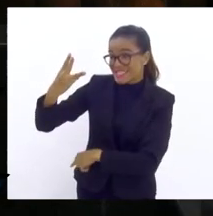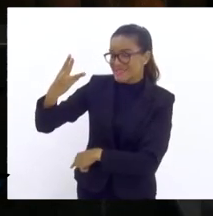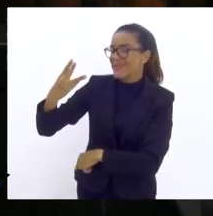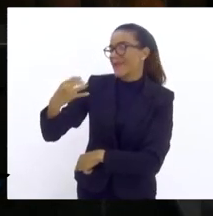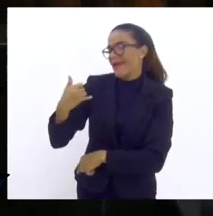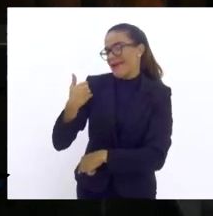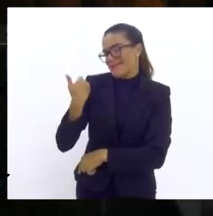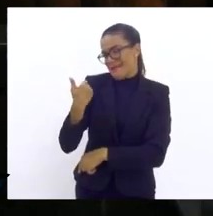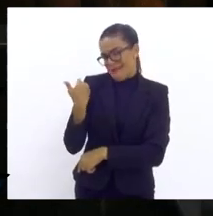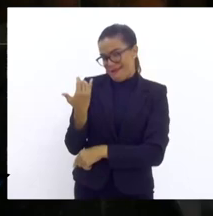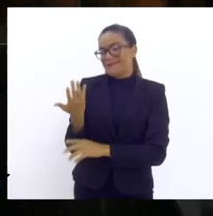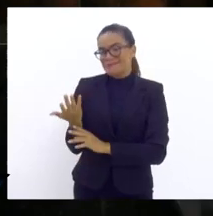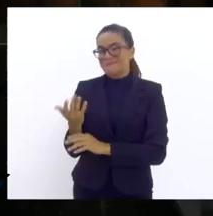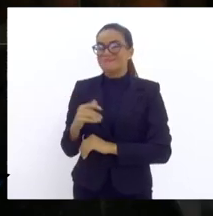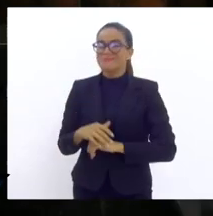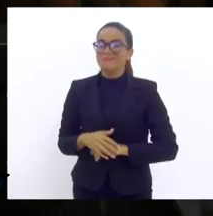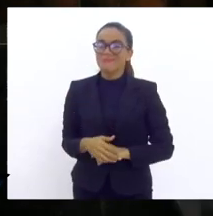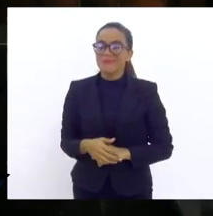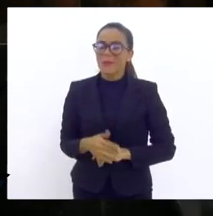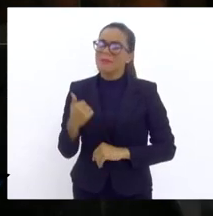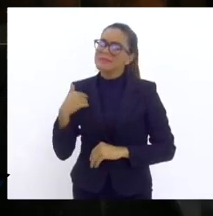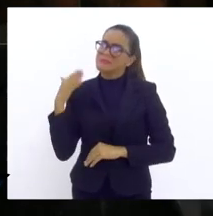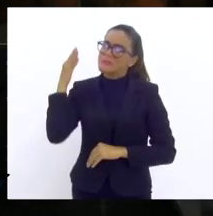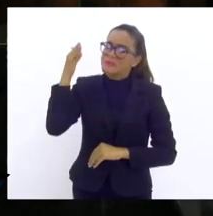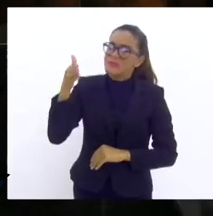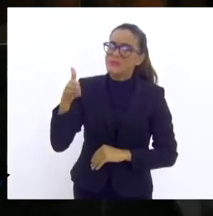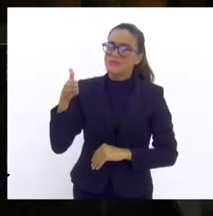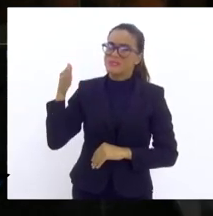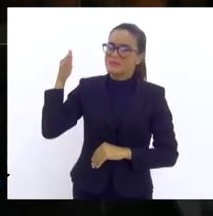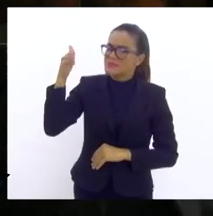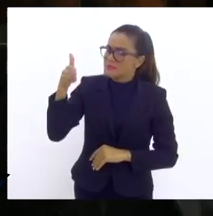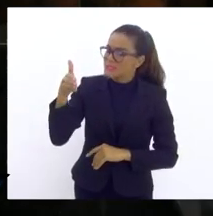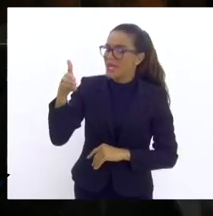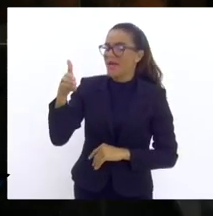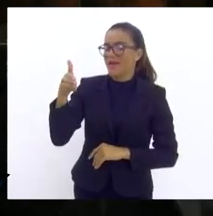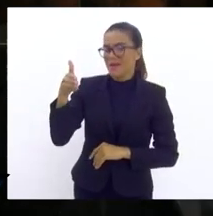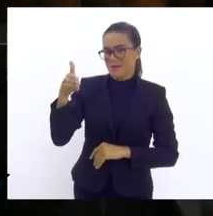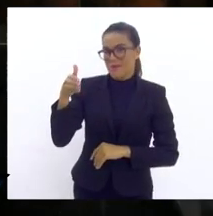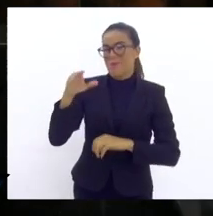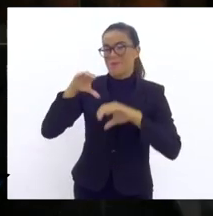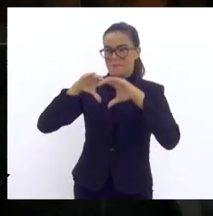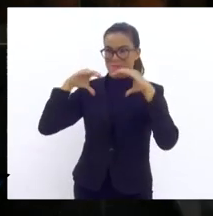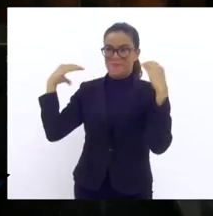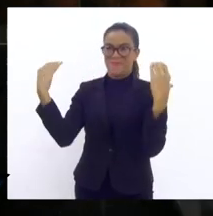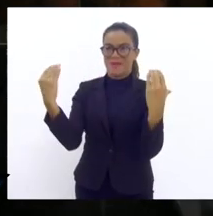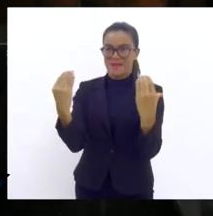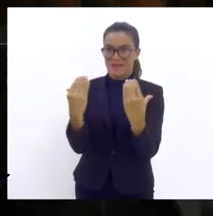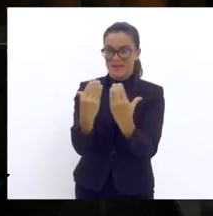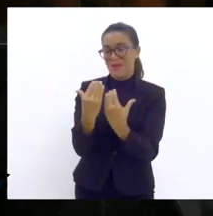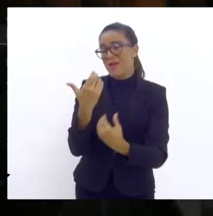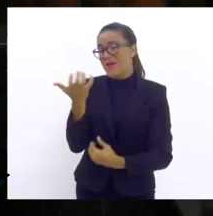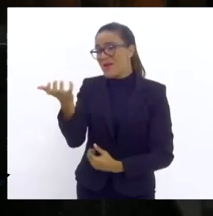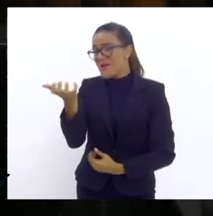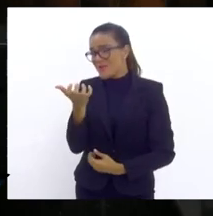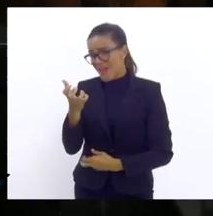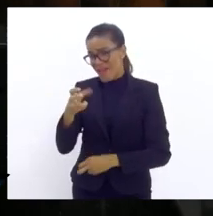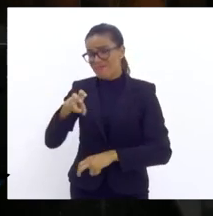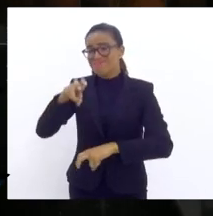Mas, quando vou ao Maracanã, eu gostaria de ver o jogo sentado.